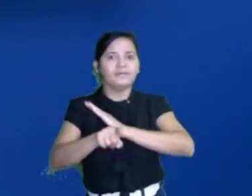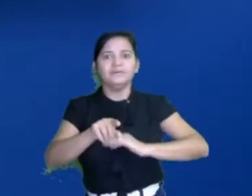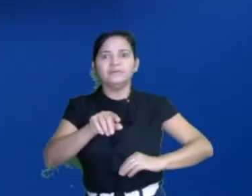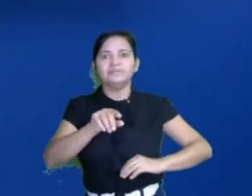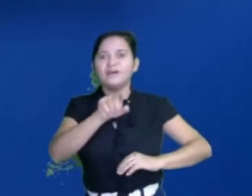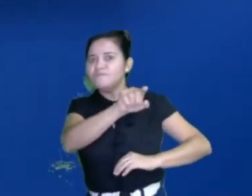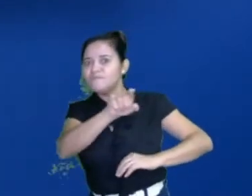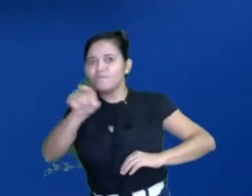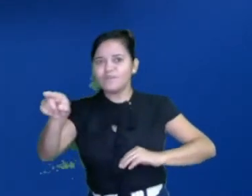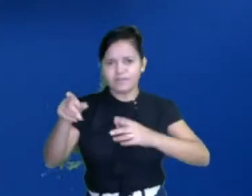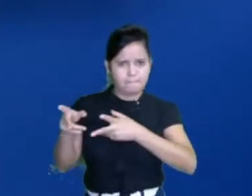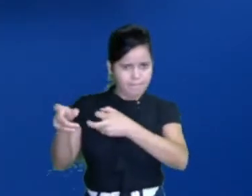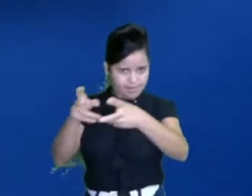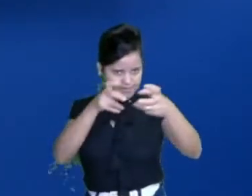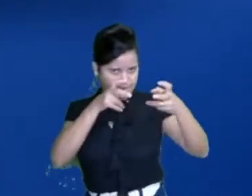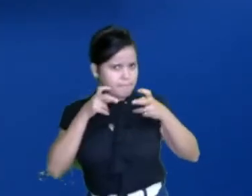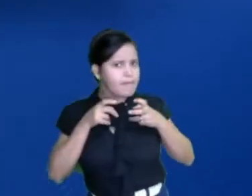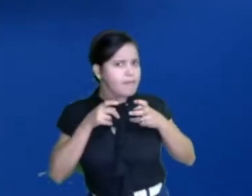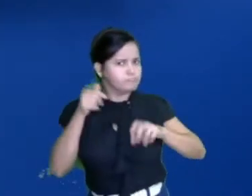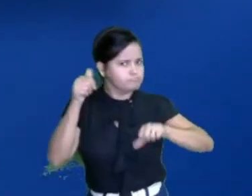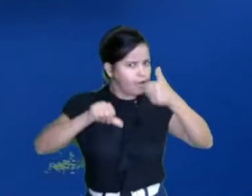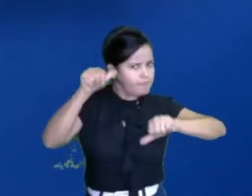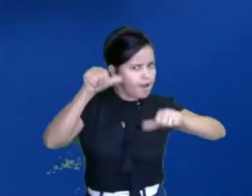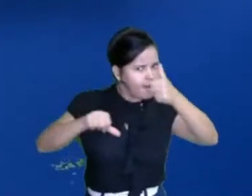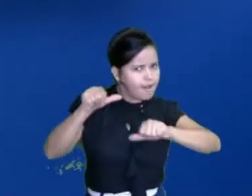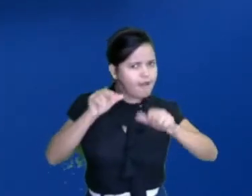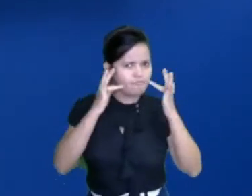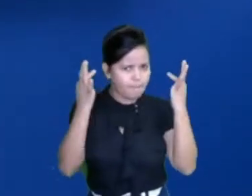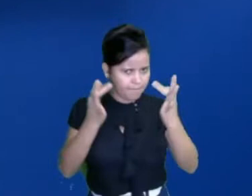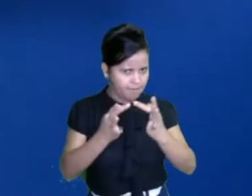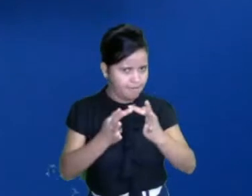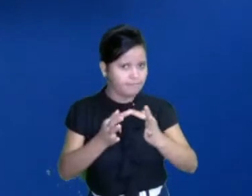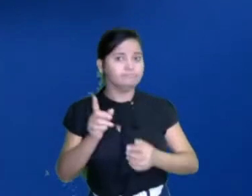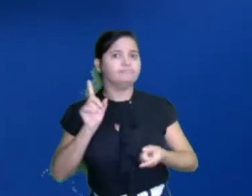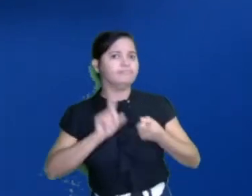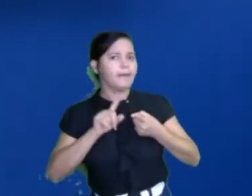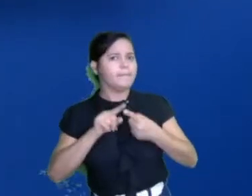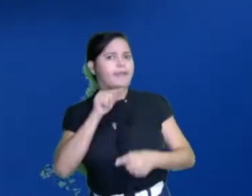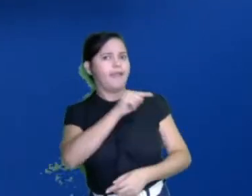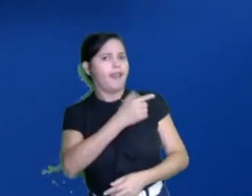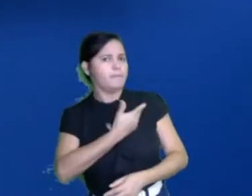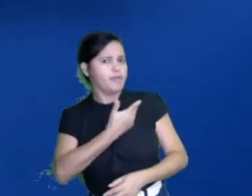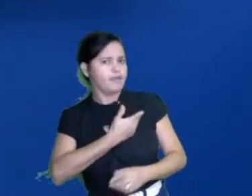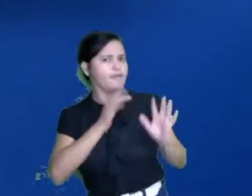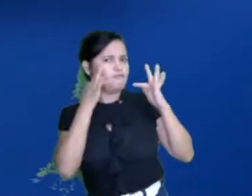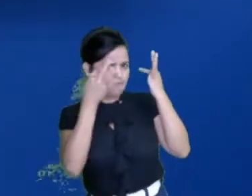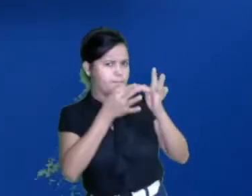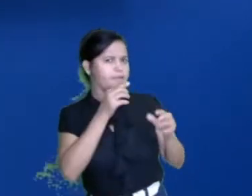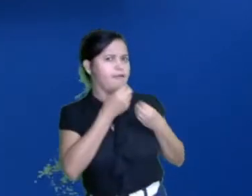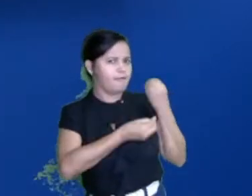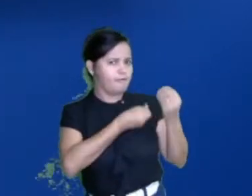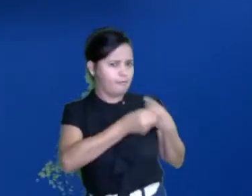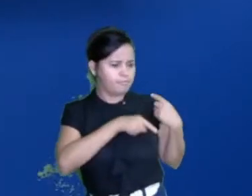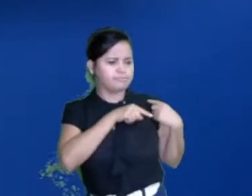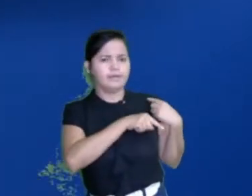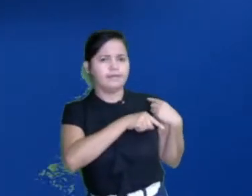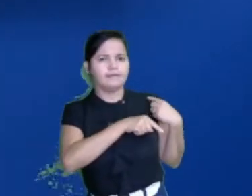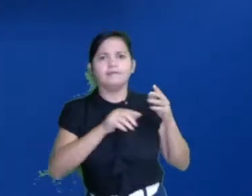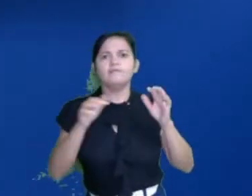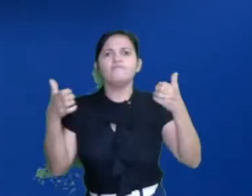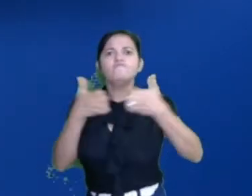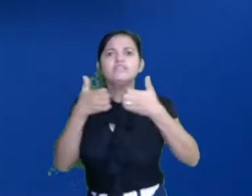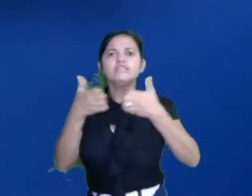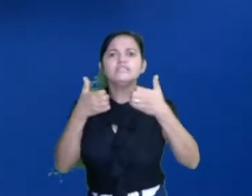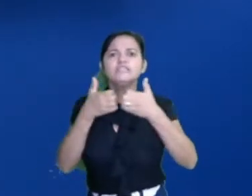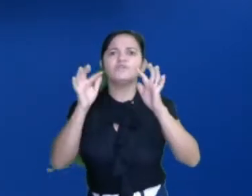observar como é a sua família e como é a família do seu colega, como é a família do seu vizinho? Você já